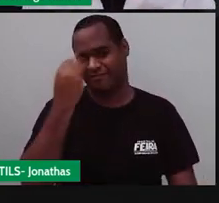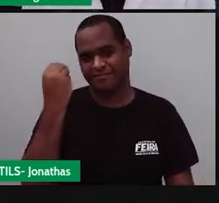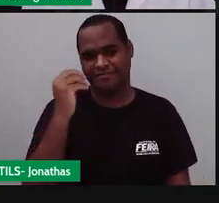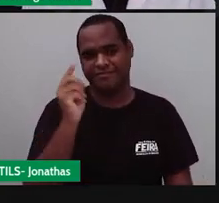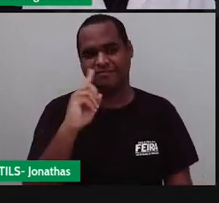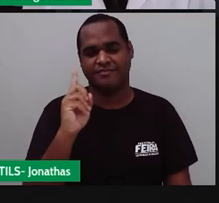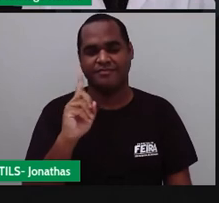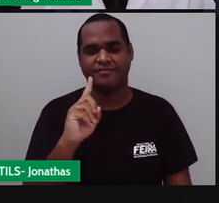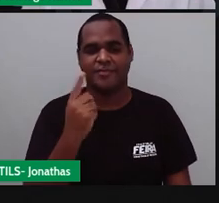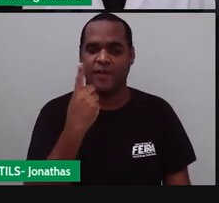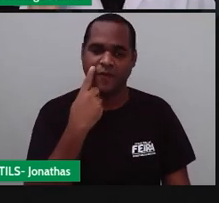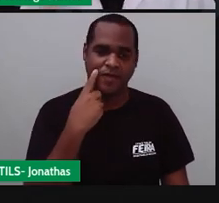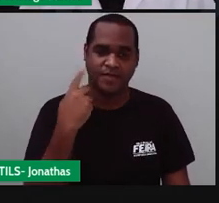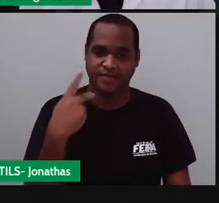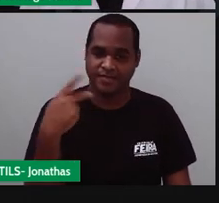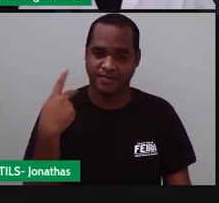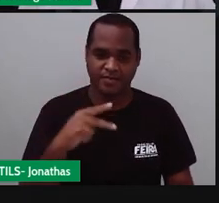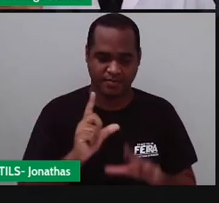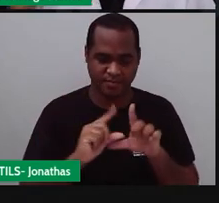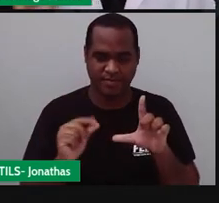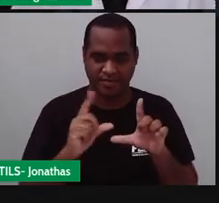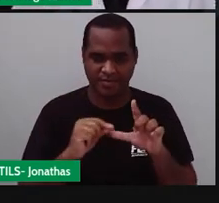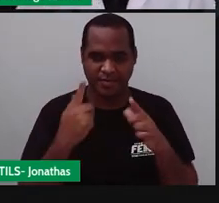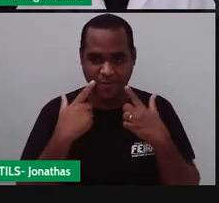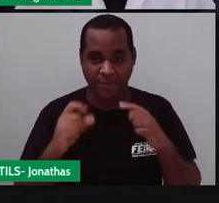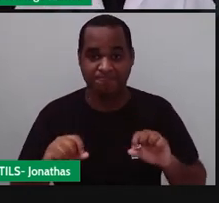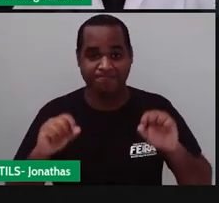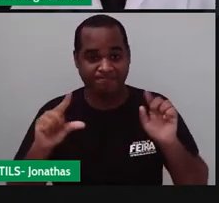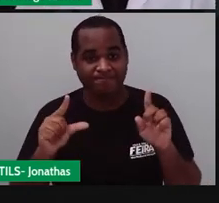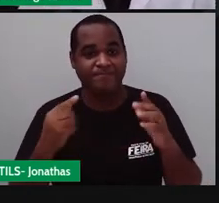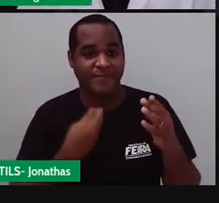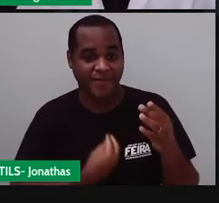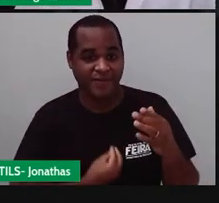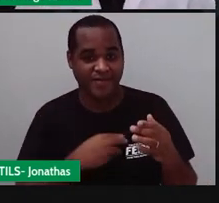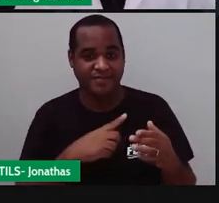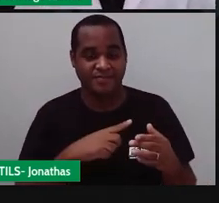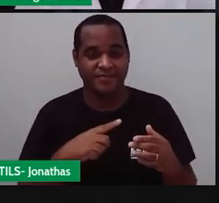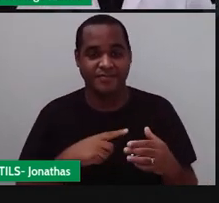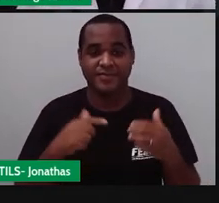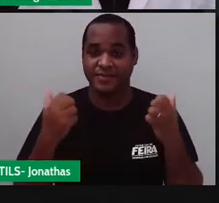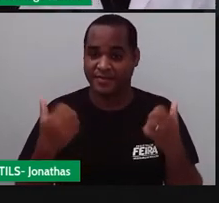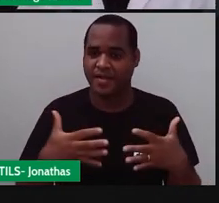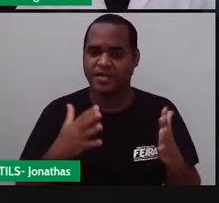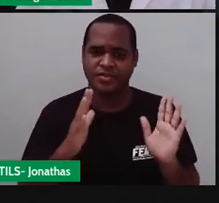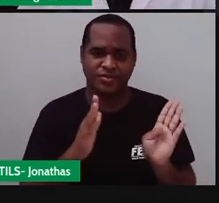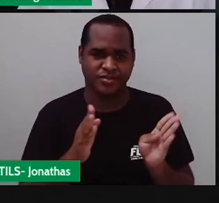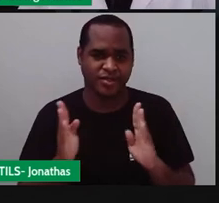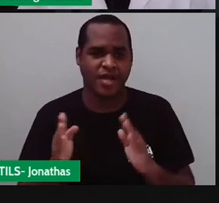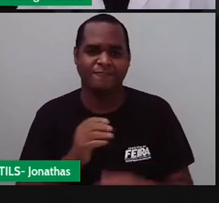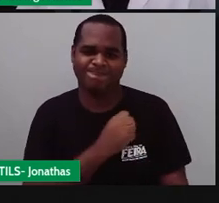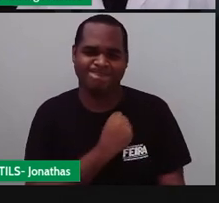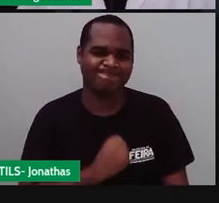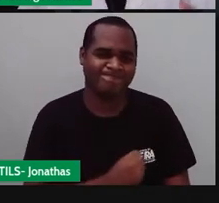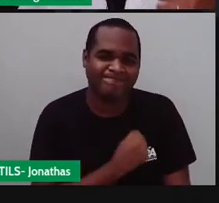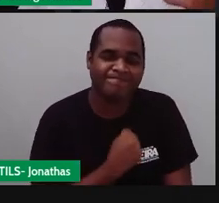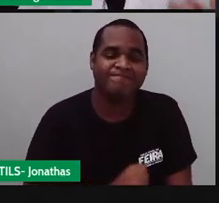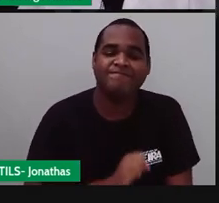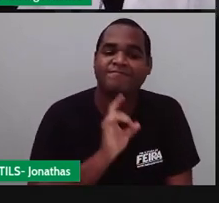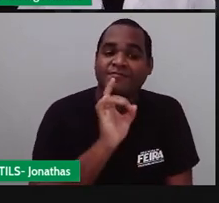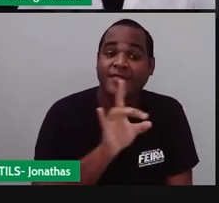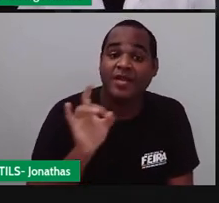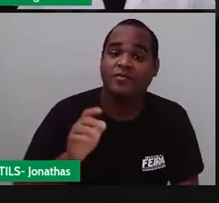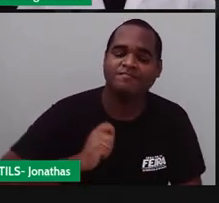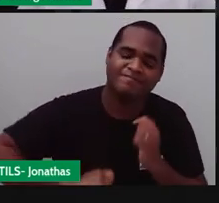vai estar na descrição aí dessa nossa aula tá bom beleza bom já estou com saudades e